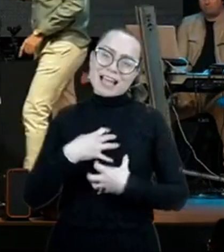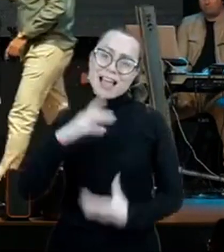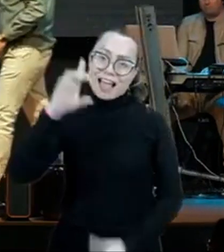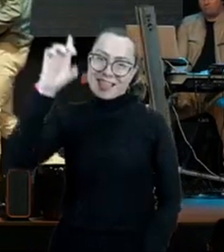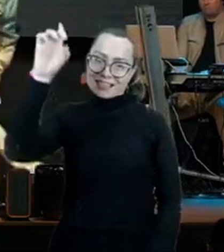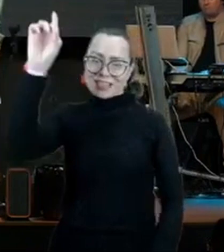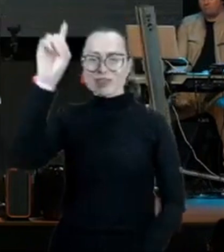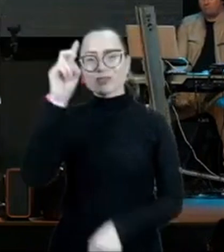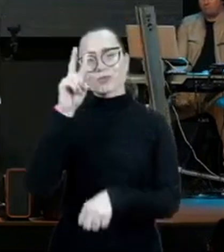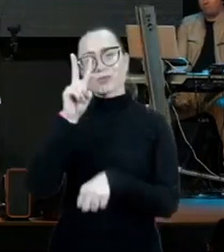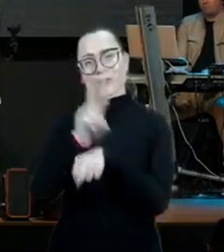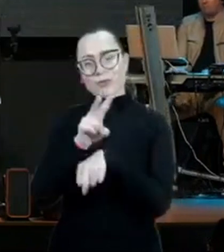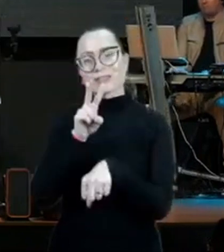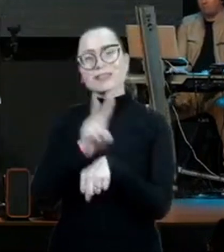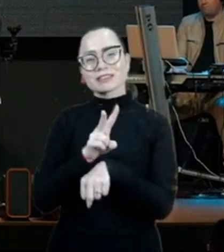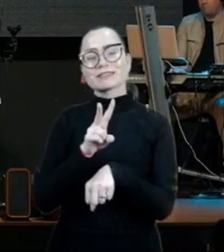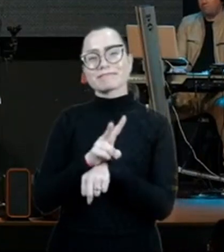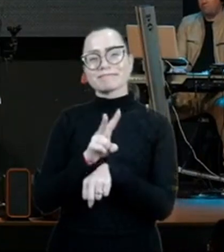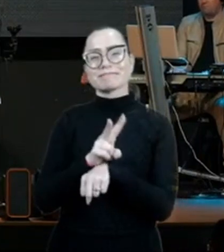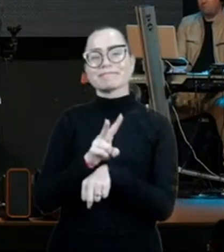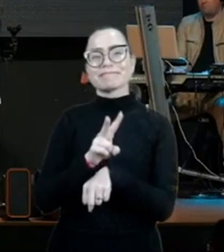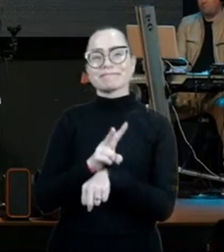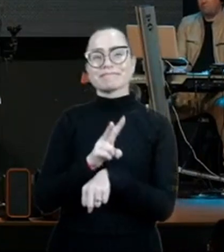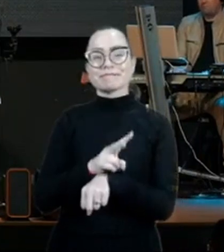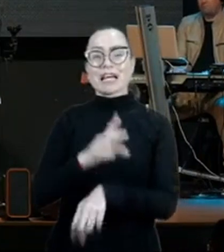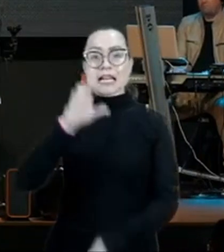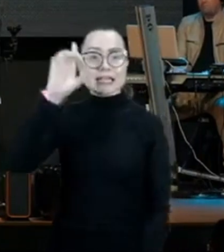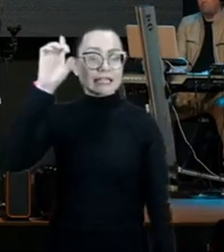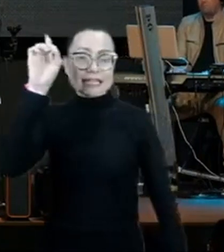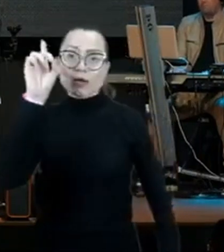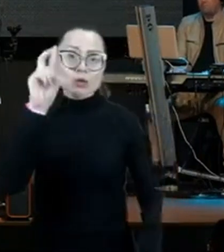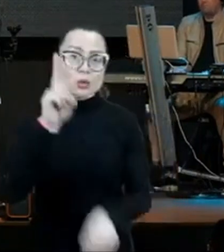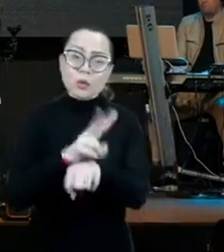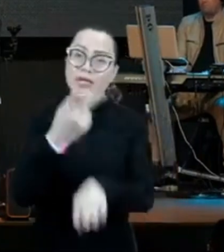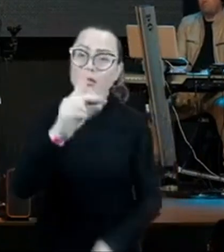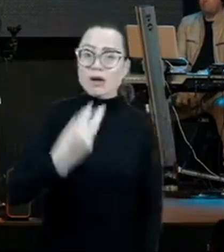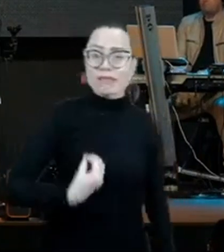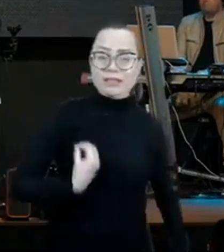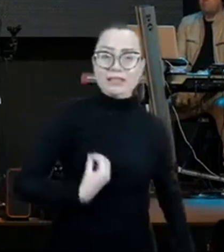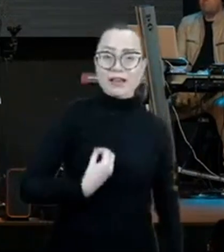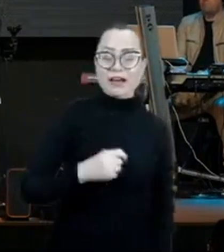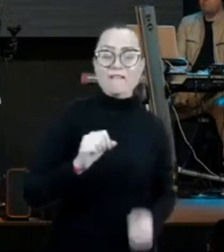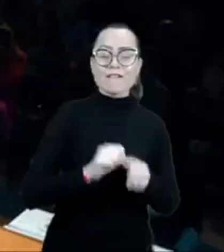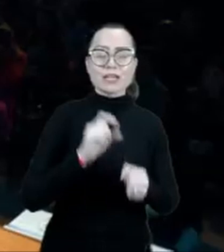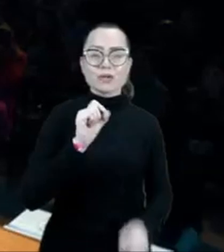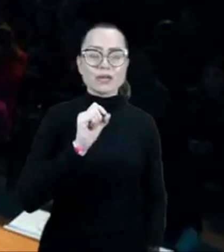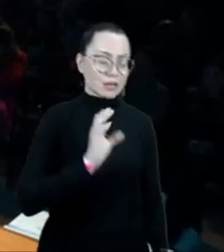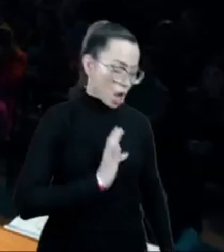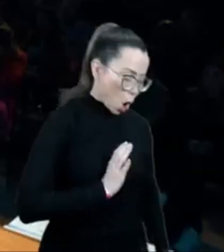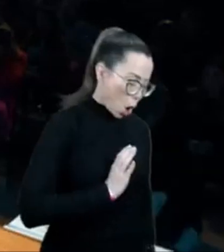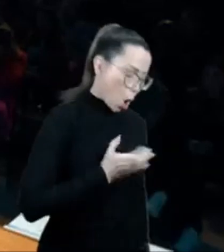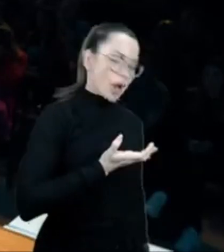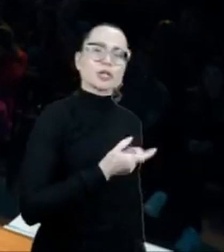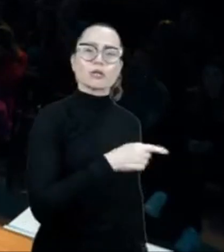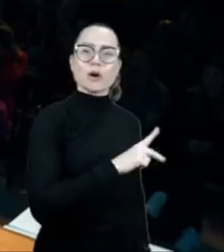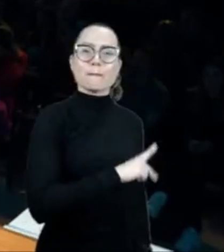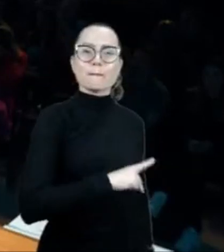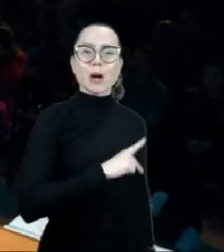olha que lindo esse texto, mas Deus que conforta desanimados, nos encorajou com a chegada de Tito,